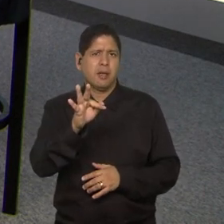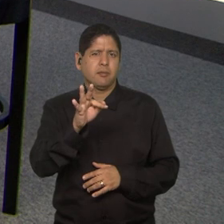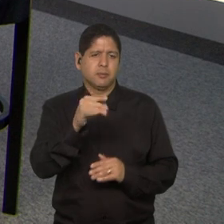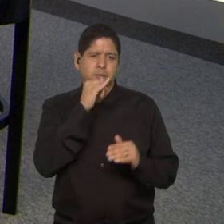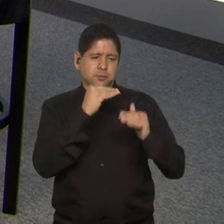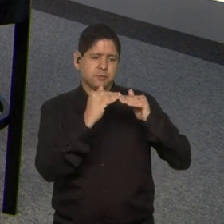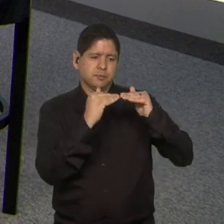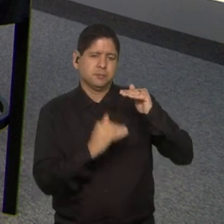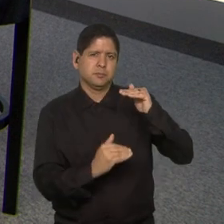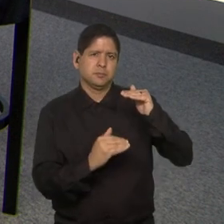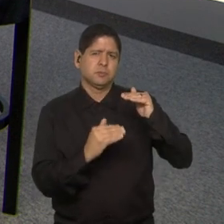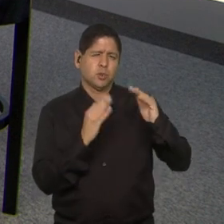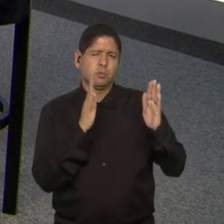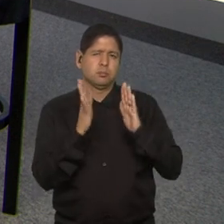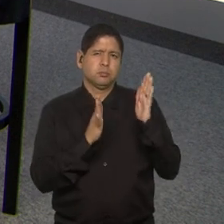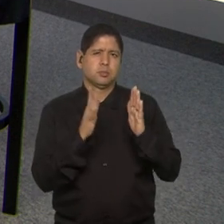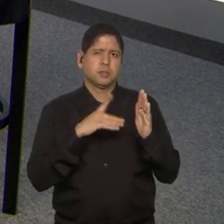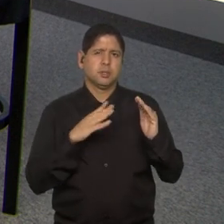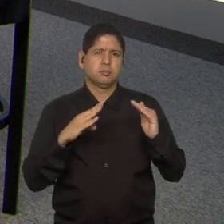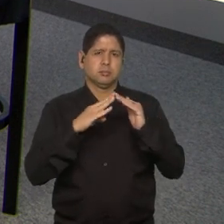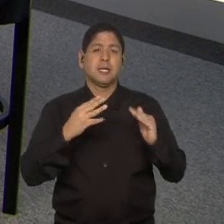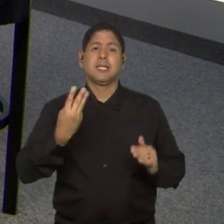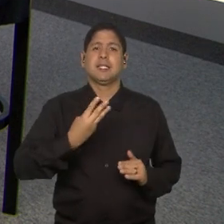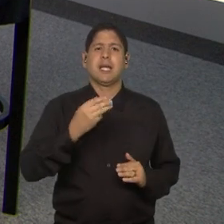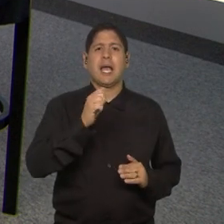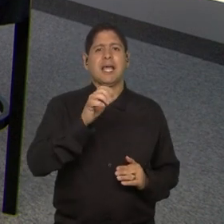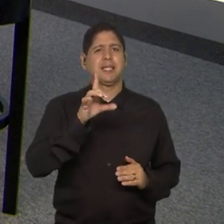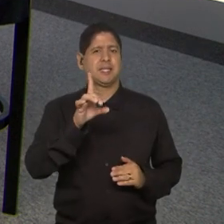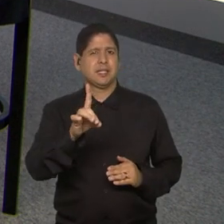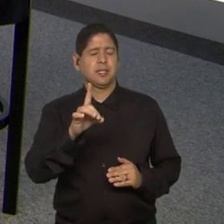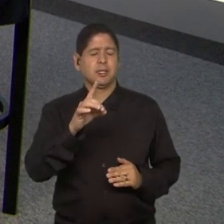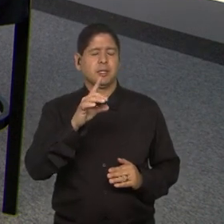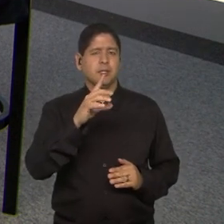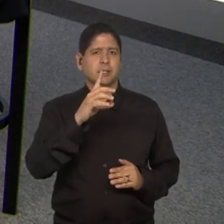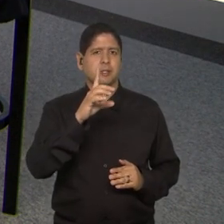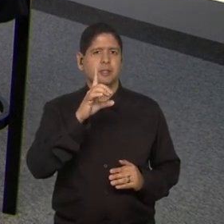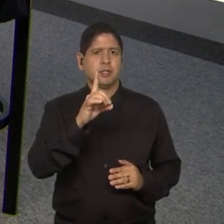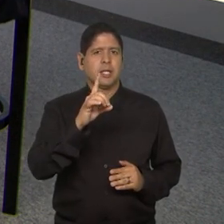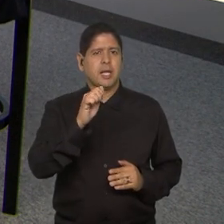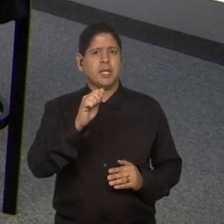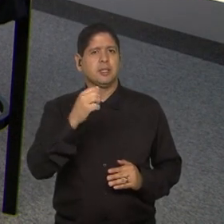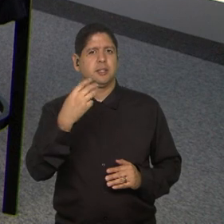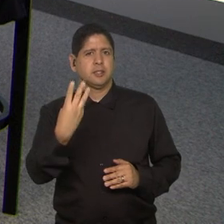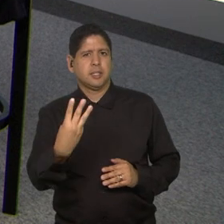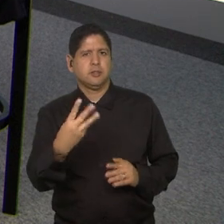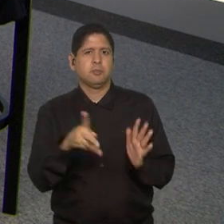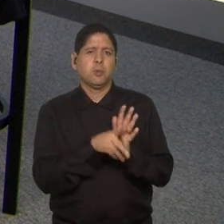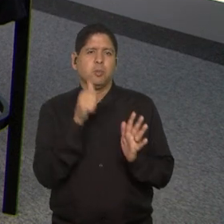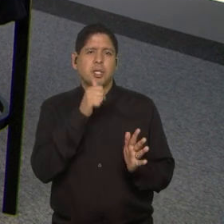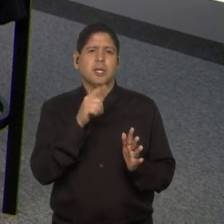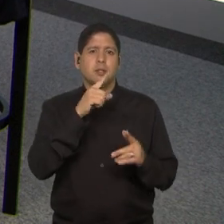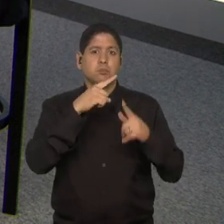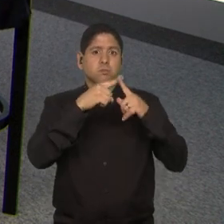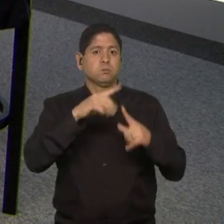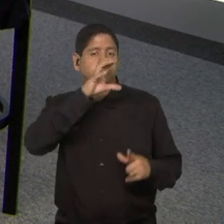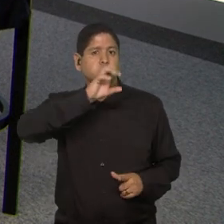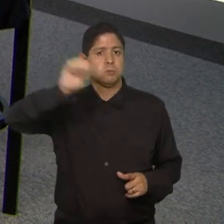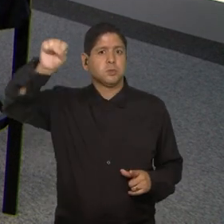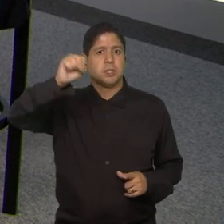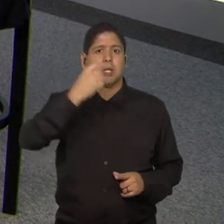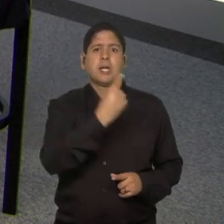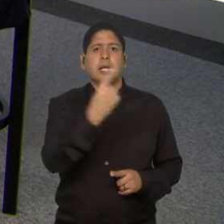de baixo da pirâmide, na terceira divisão, no A3 feminino. São os campeões de cada estadual